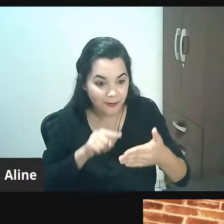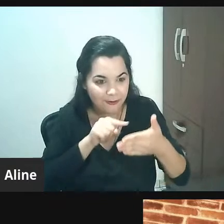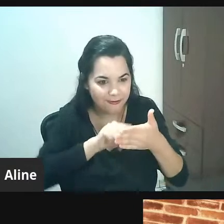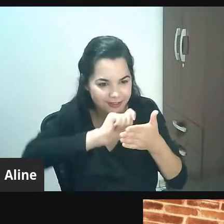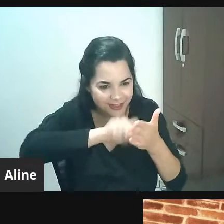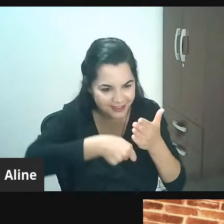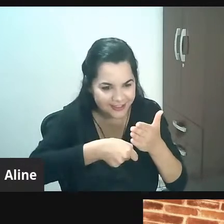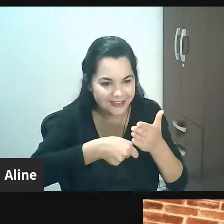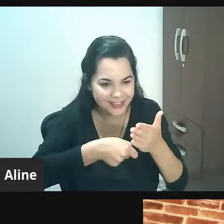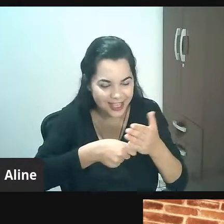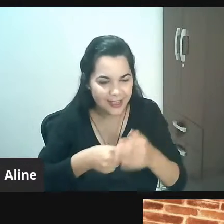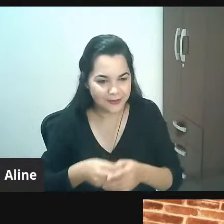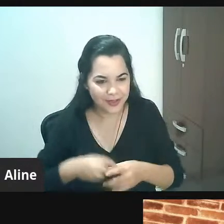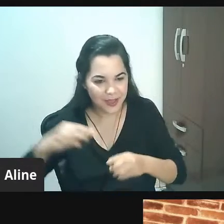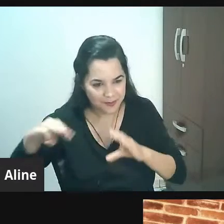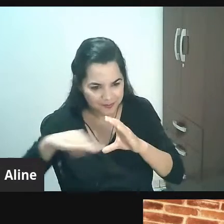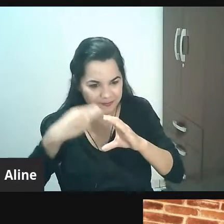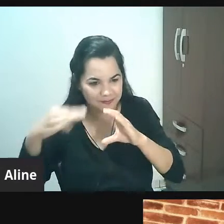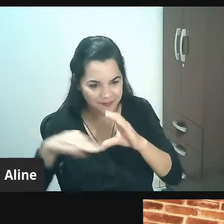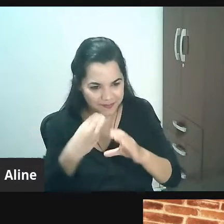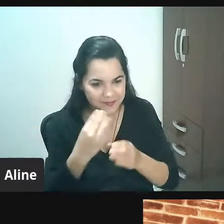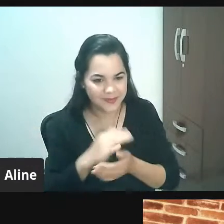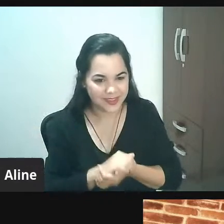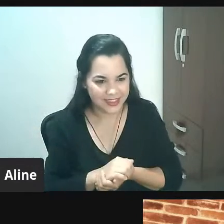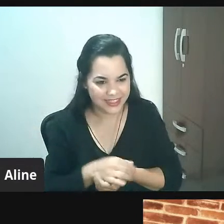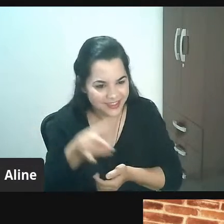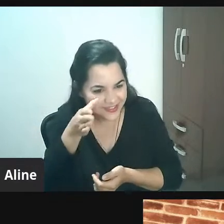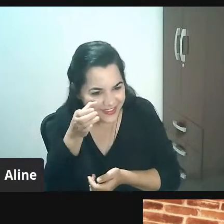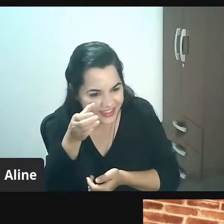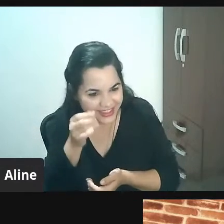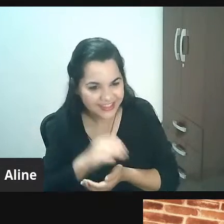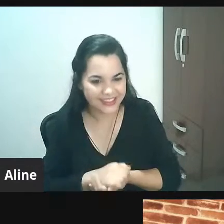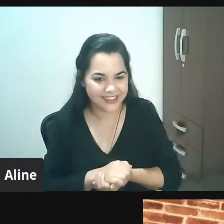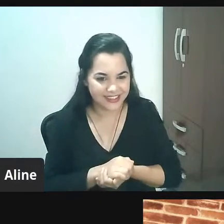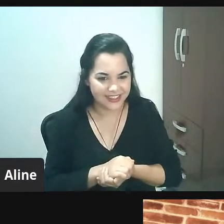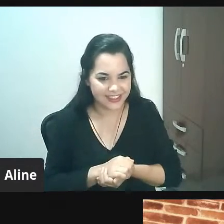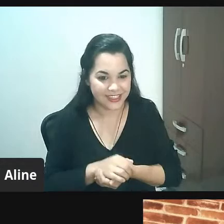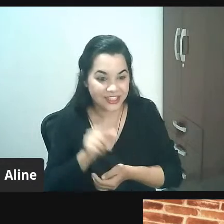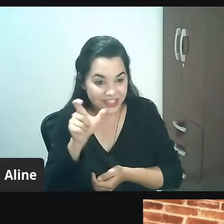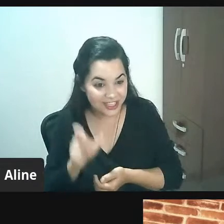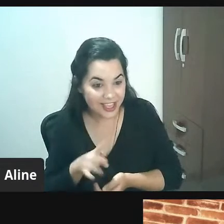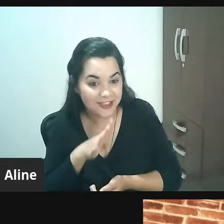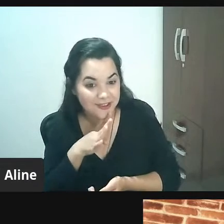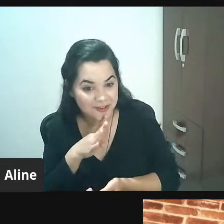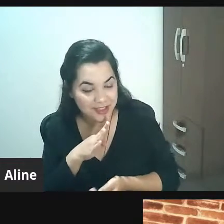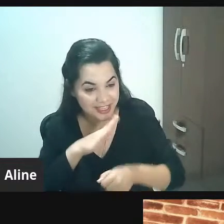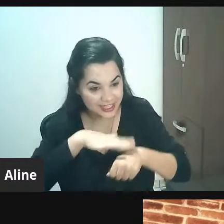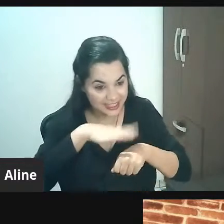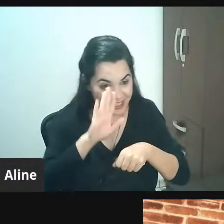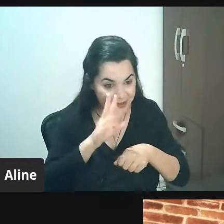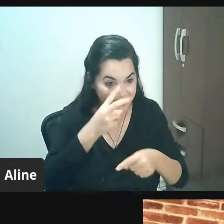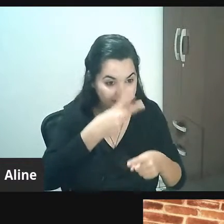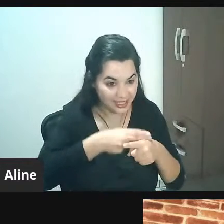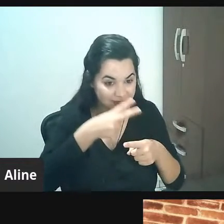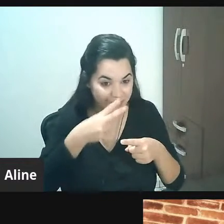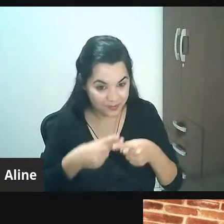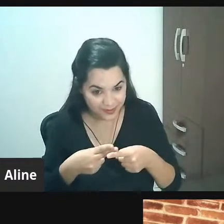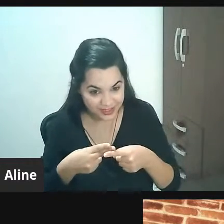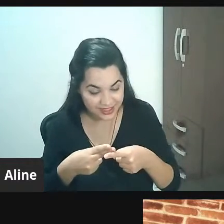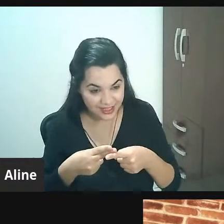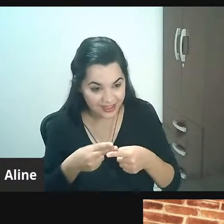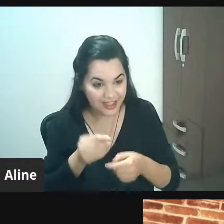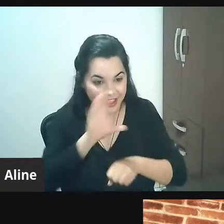receberem as notificações e acompanharem todas as novidades quem quiser conhecer mais sobre a nossa instituição e os nossos